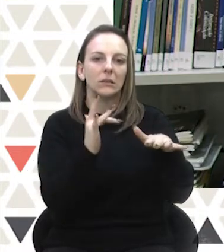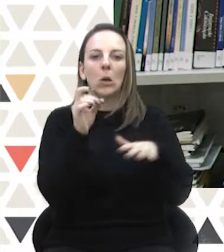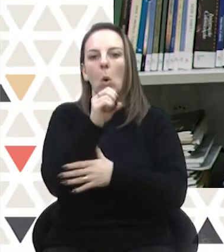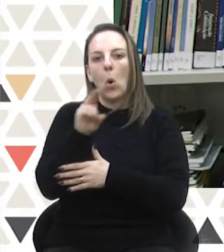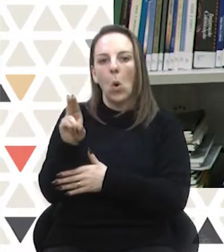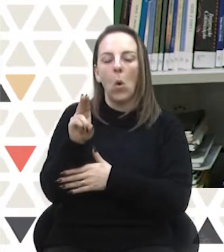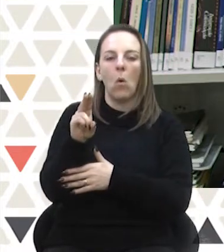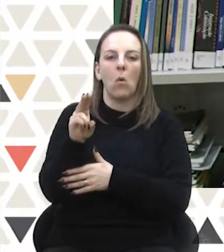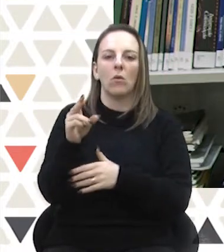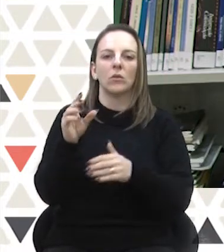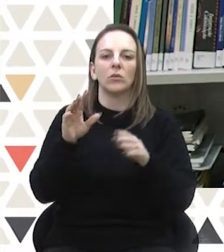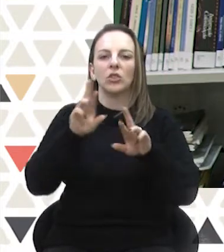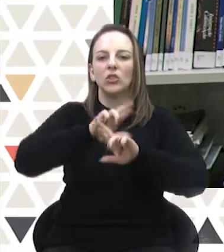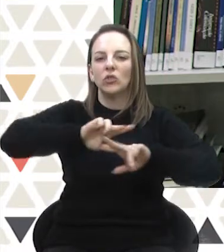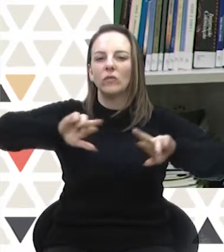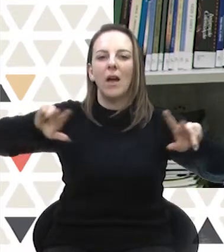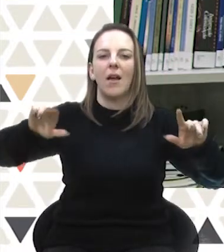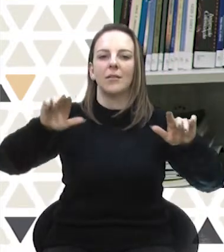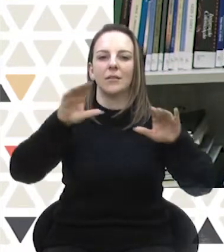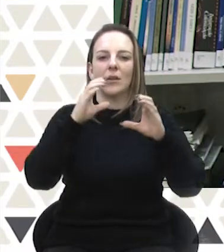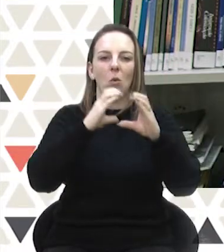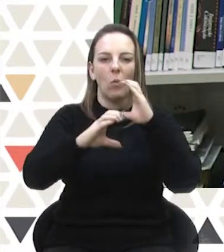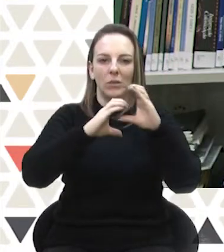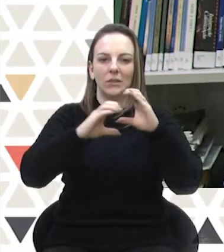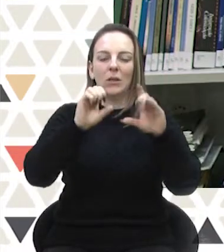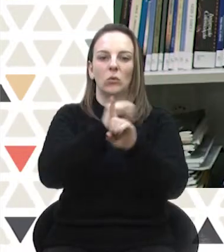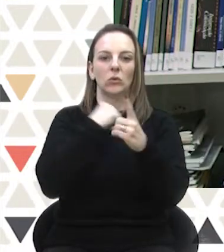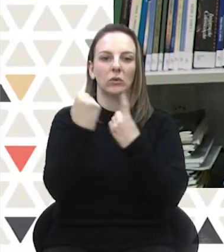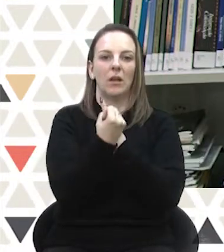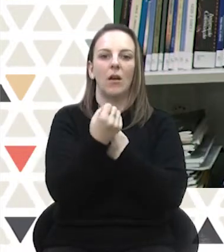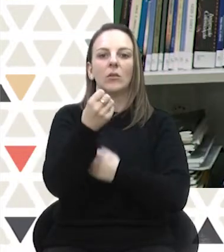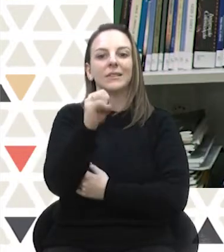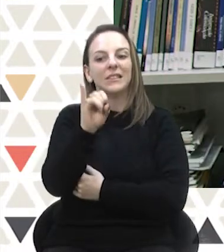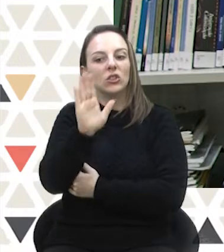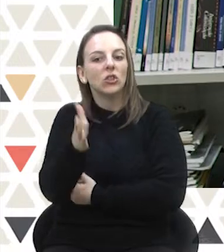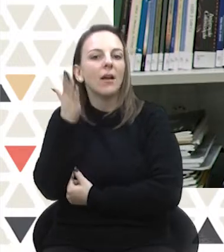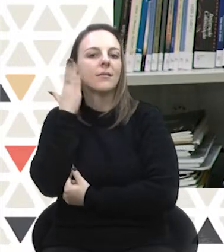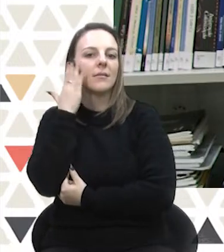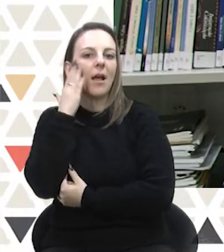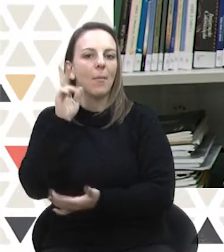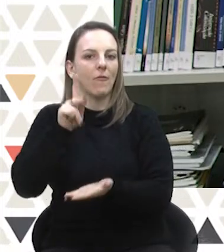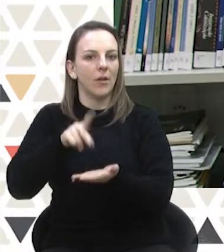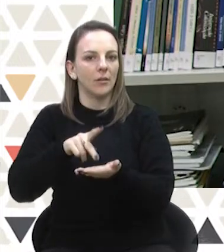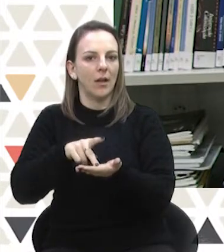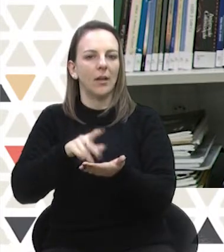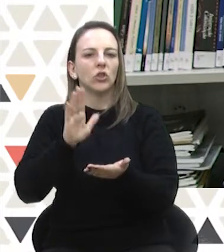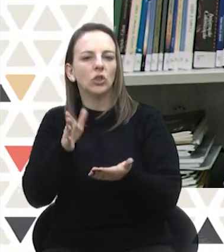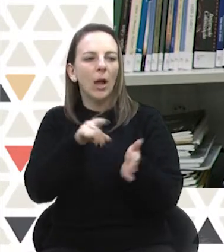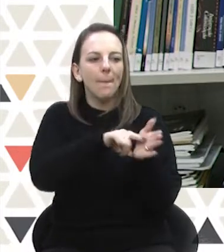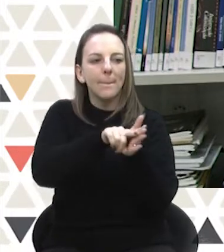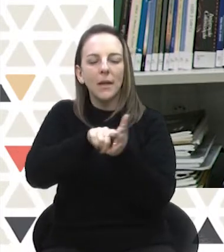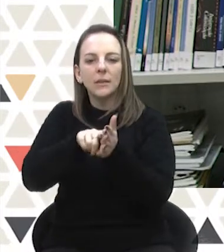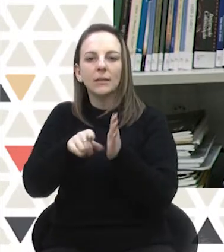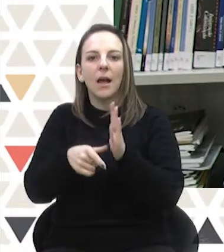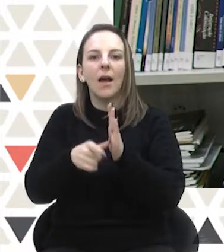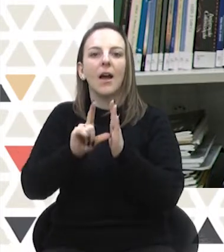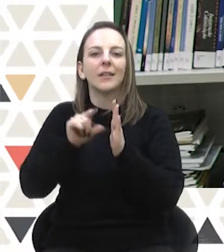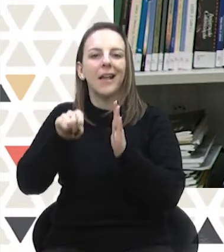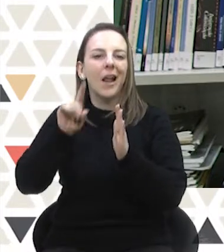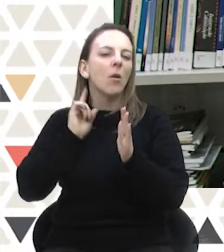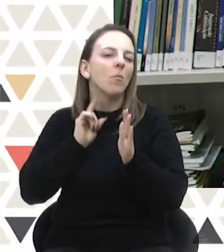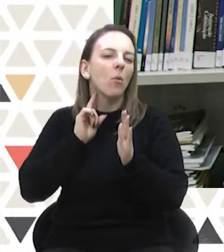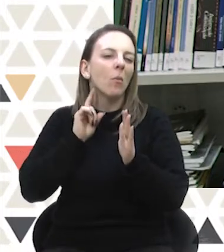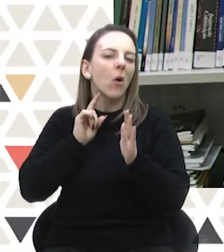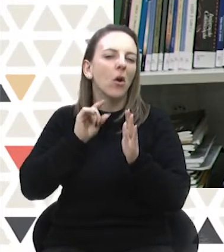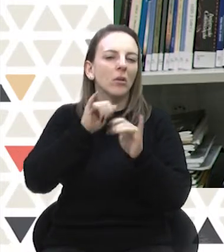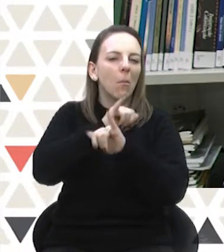sociais ou dos meios de comunicação social, daqueles fatos que sabidamente são inverídicos e já foram objeto de checagem,